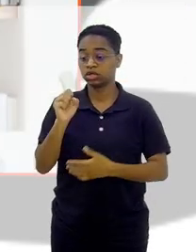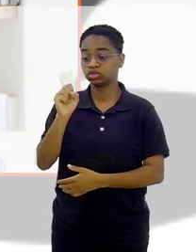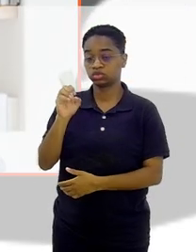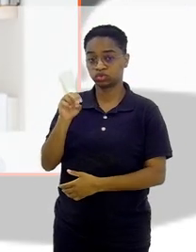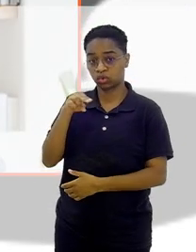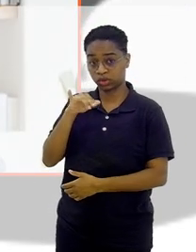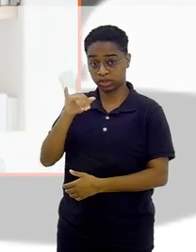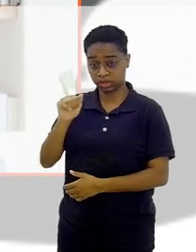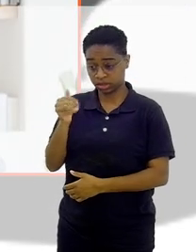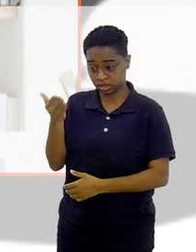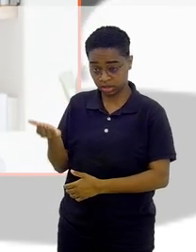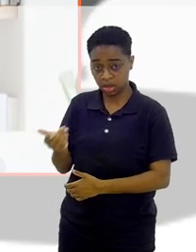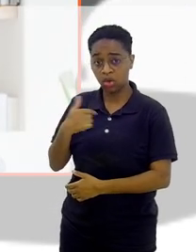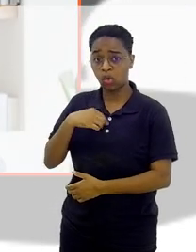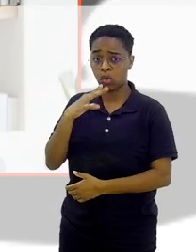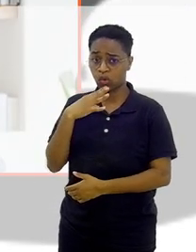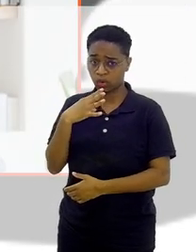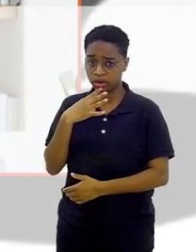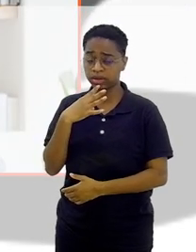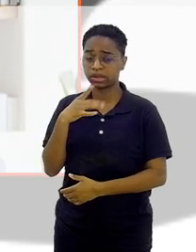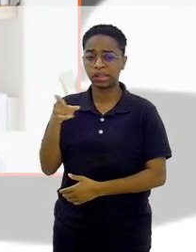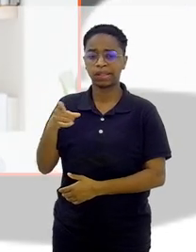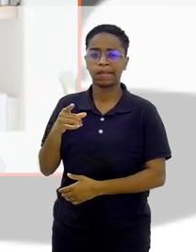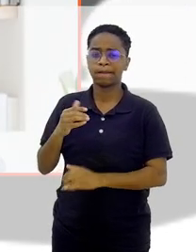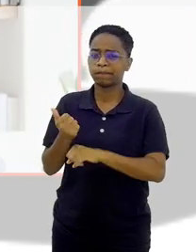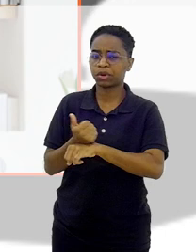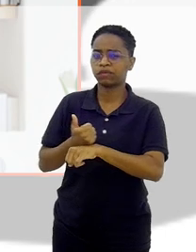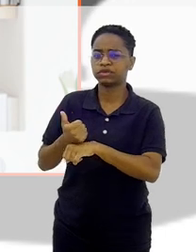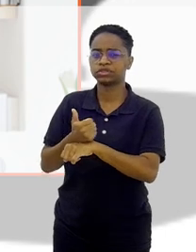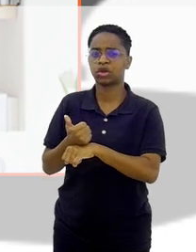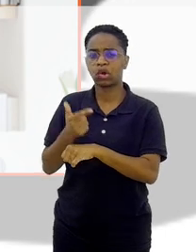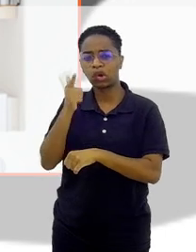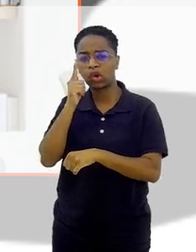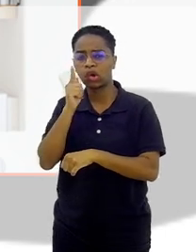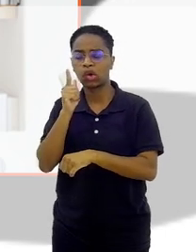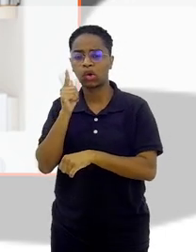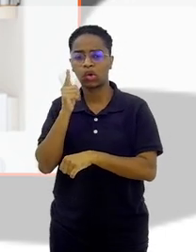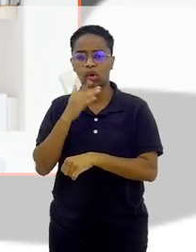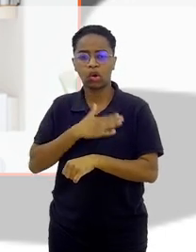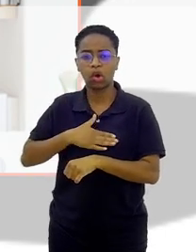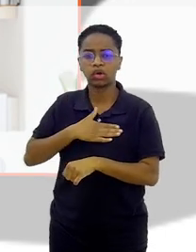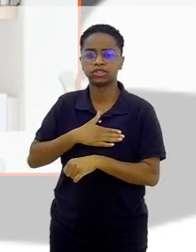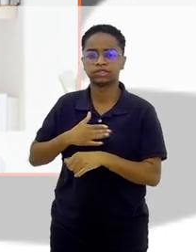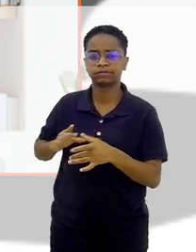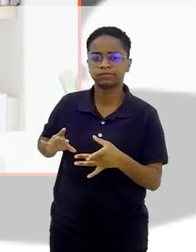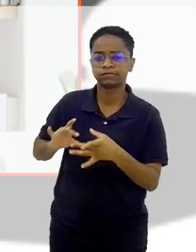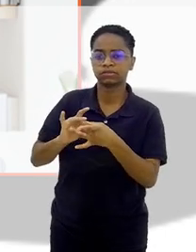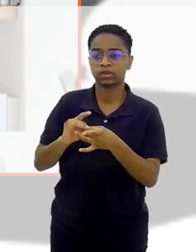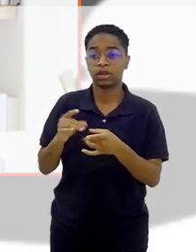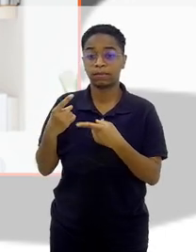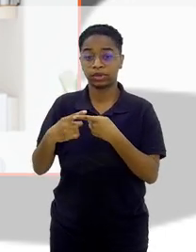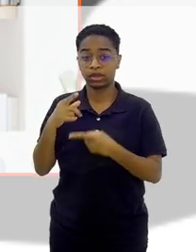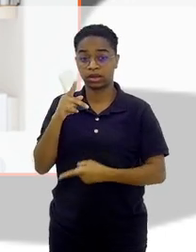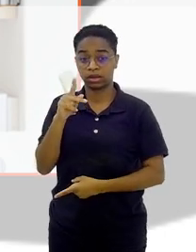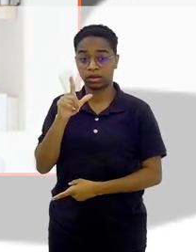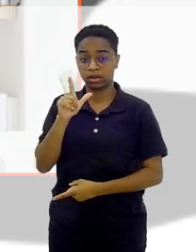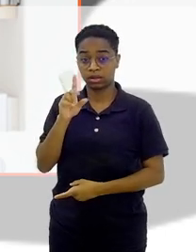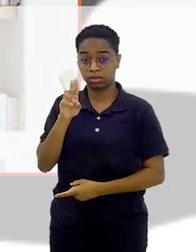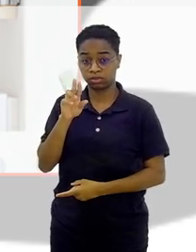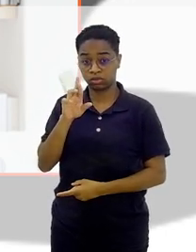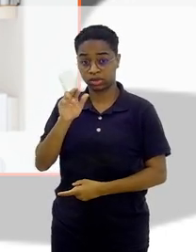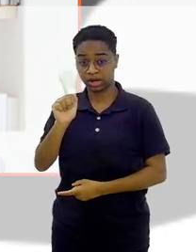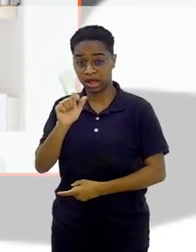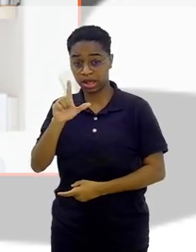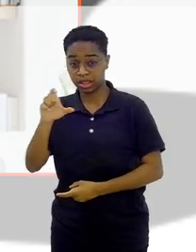conheço, é uma mulher, uma profissional inclusora. Donde a Plurale, que é a da Sônia, tornou-se